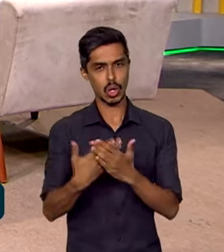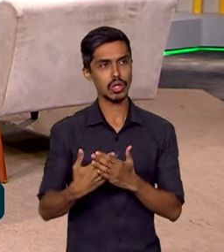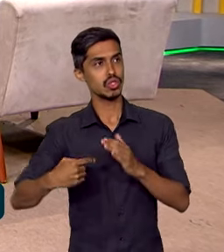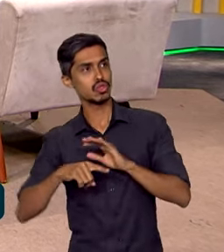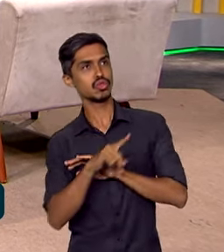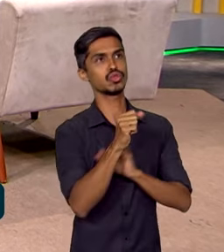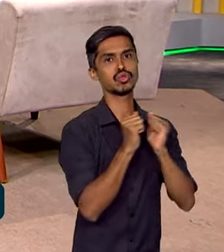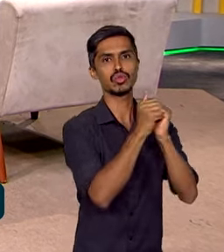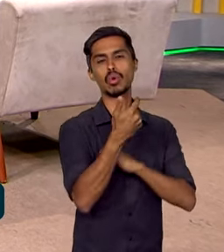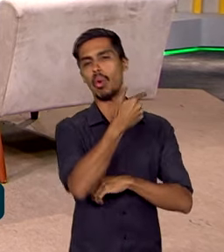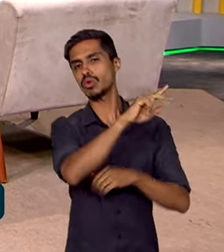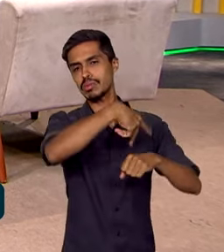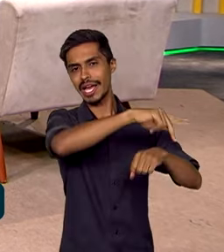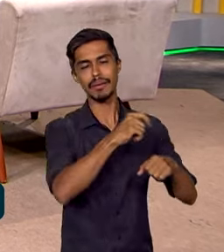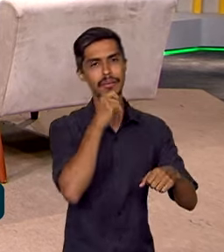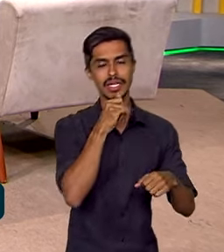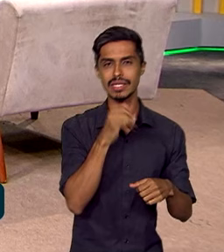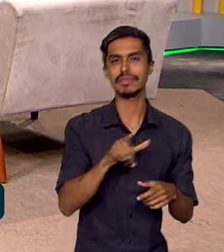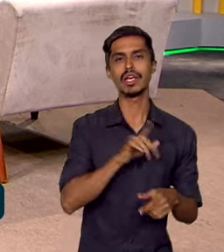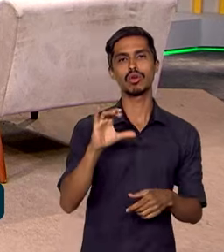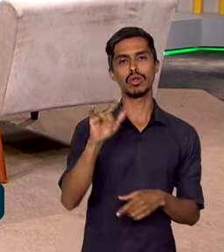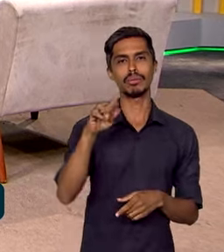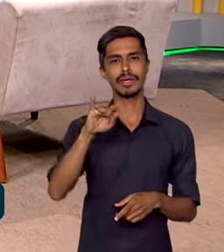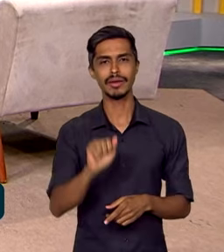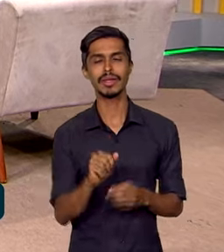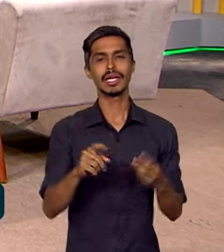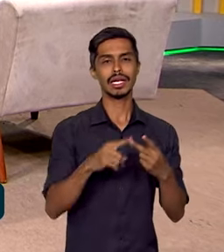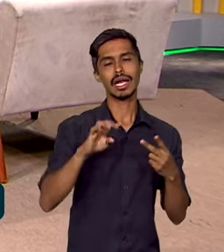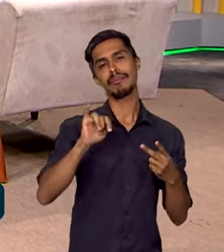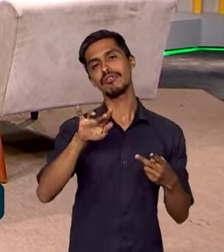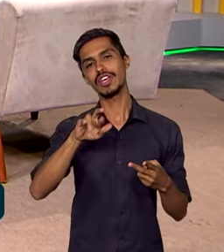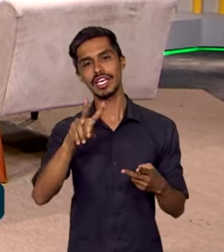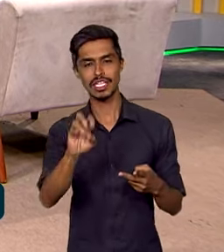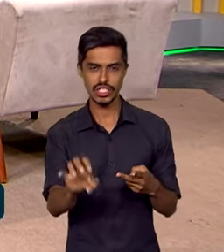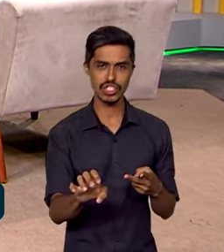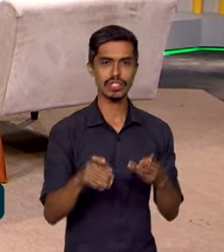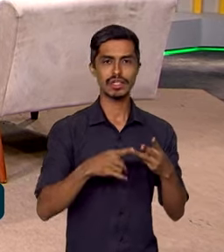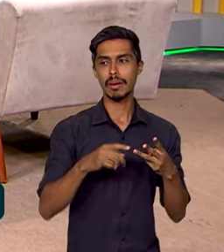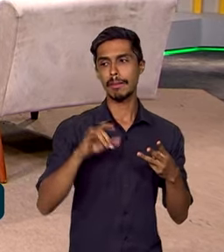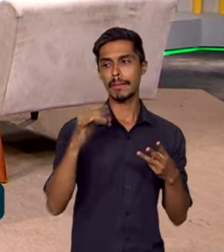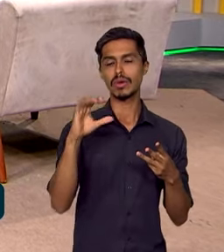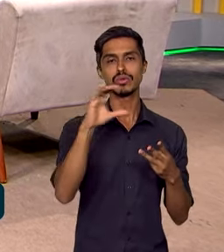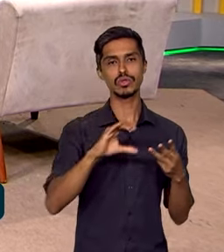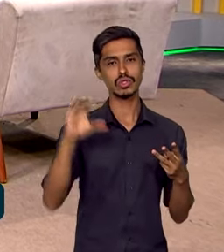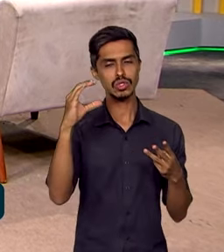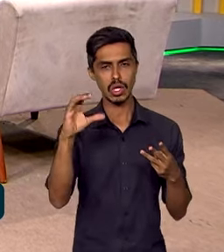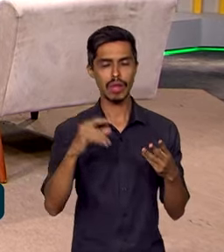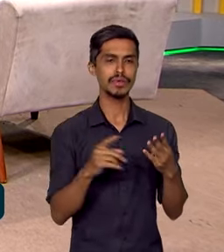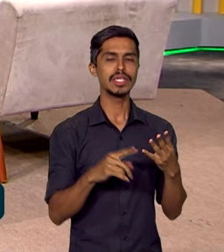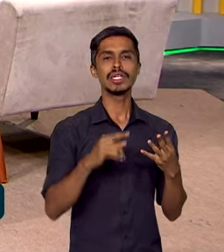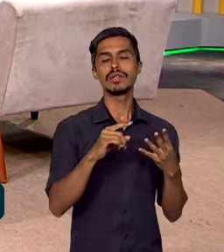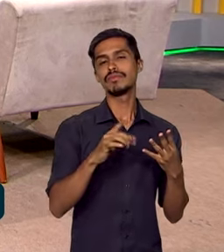outros países, no caso, a gente já tem Colômbia, Cabo Verde, Moçambique, como programas que vão fazer esse